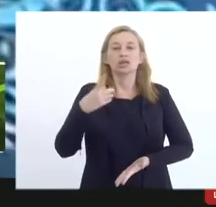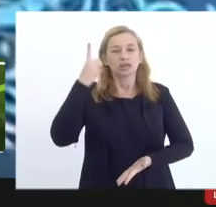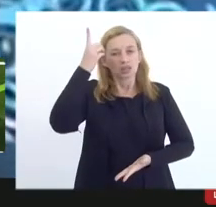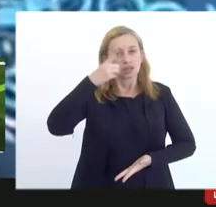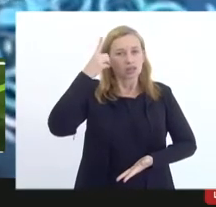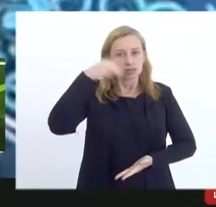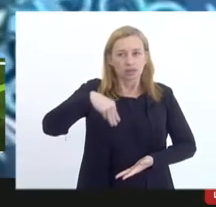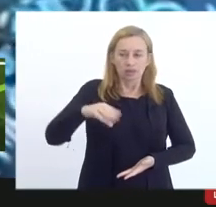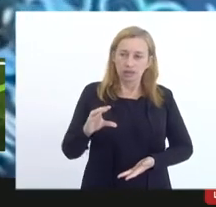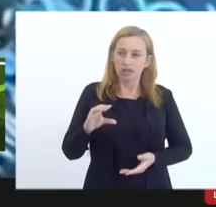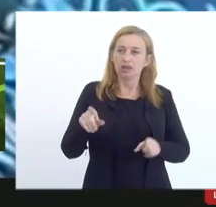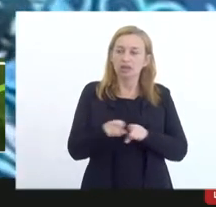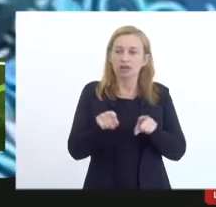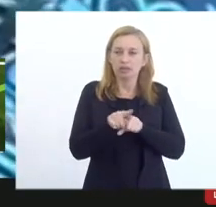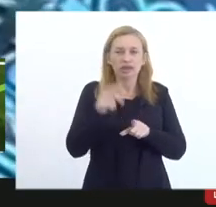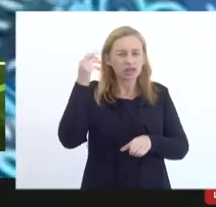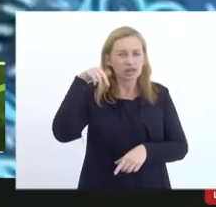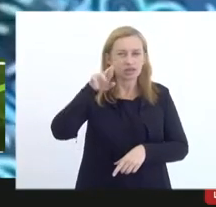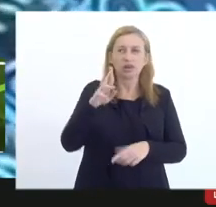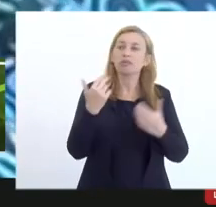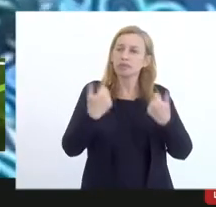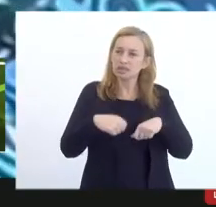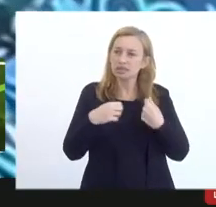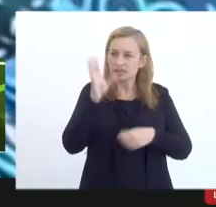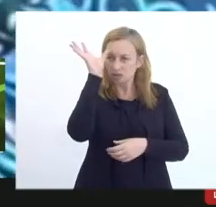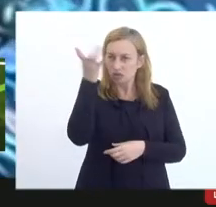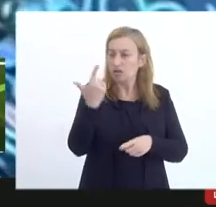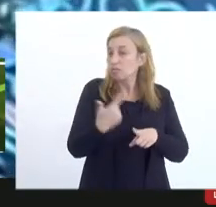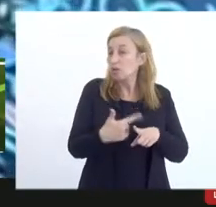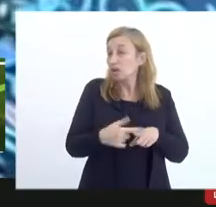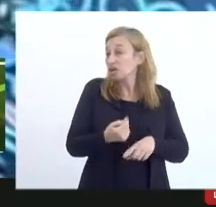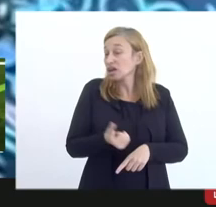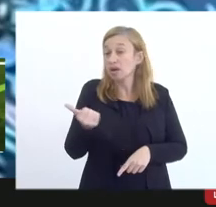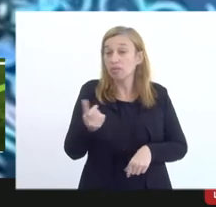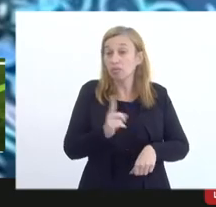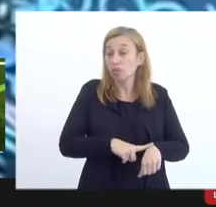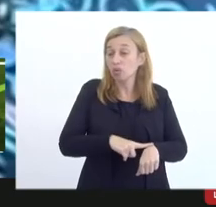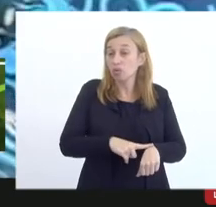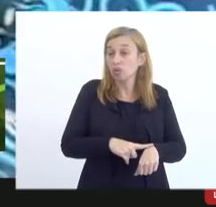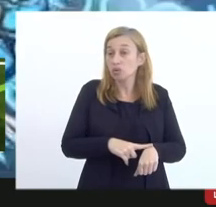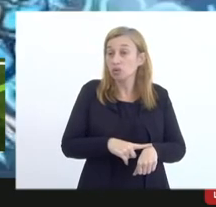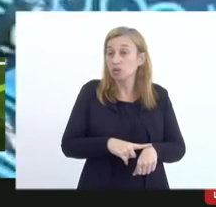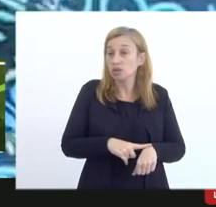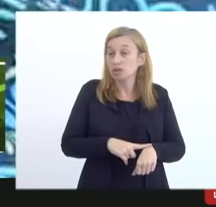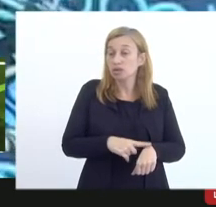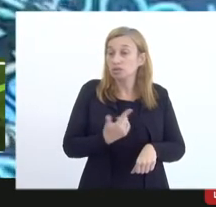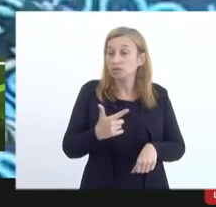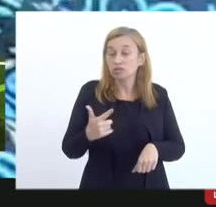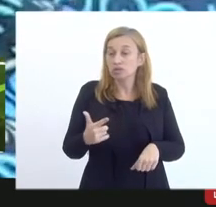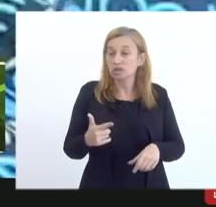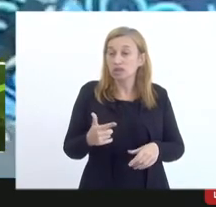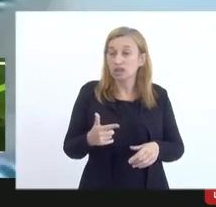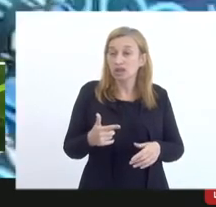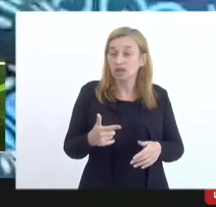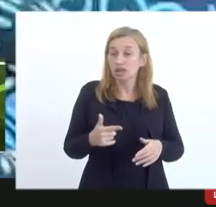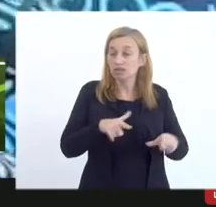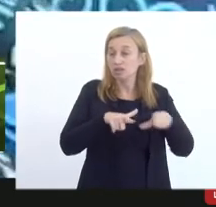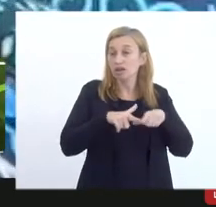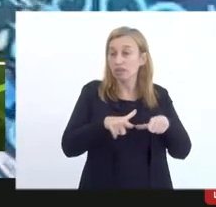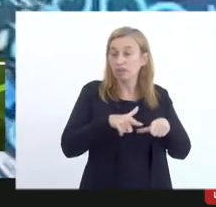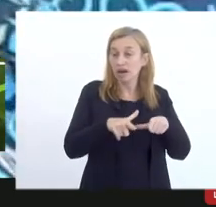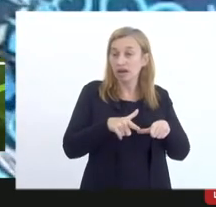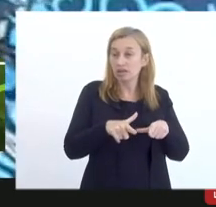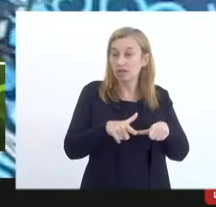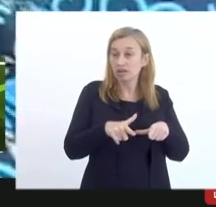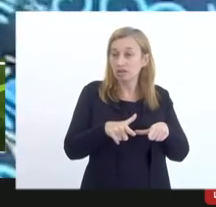Mink, o deputado Eleomar, e que a gente precisa resolver, porque daqui a pouco, além de não ter a apretação de contas legais, também não vai ter o conselheiro da sociedade